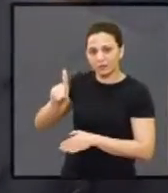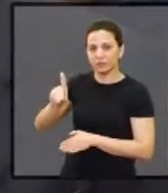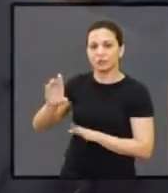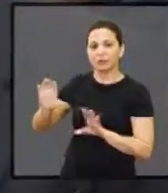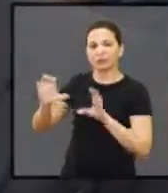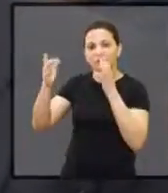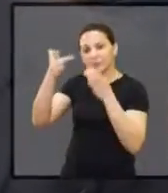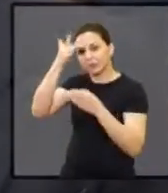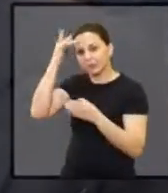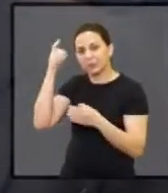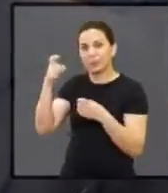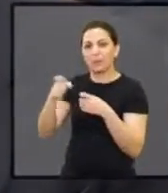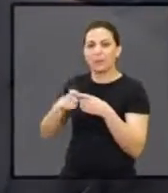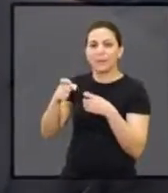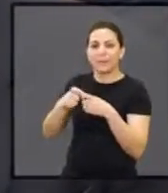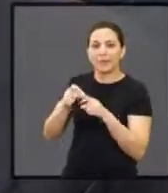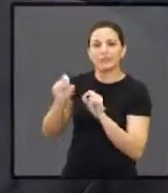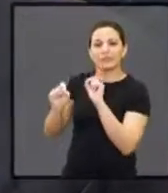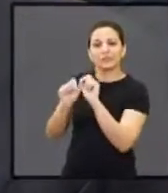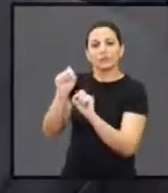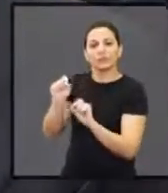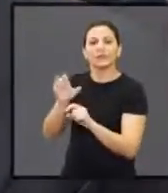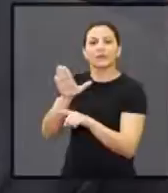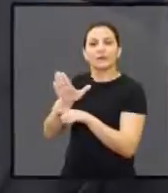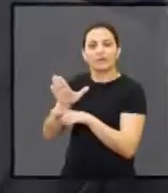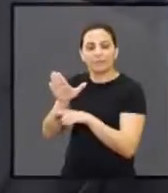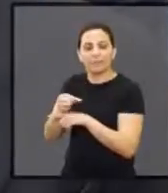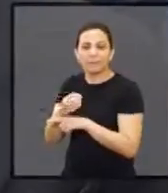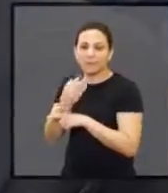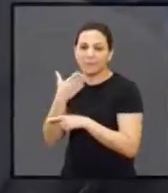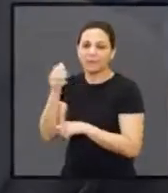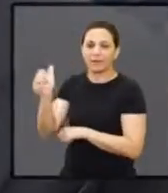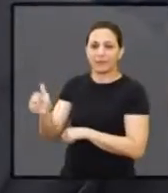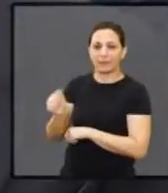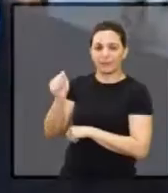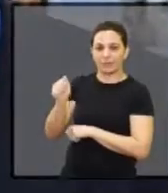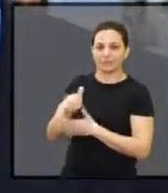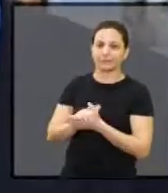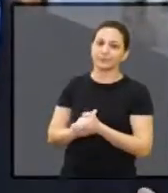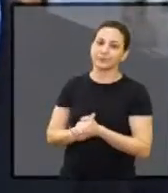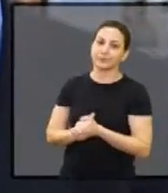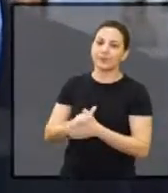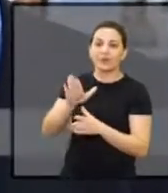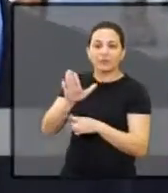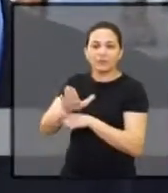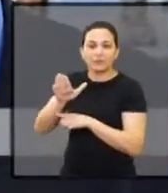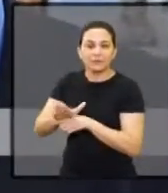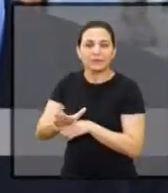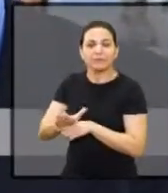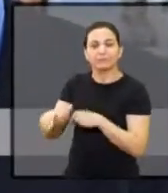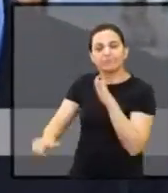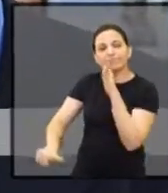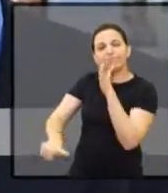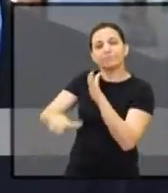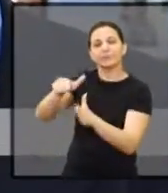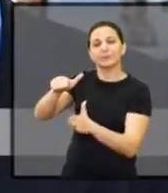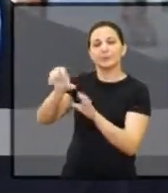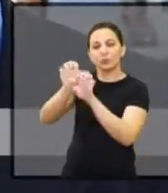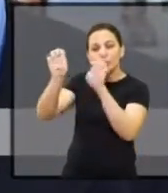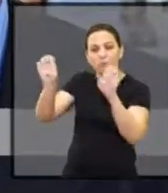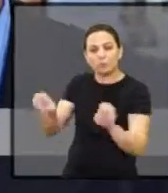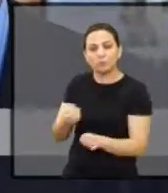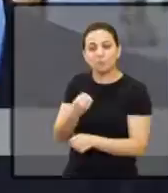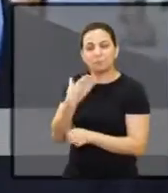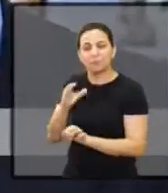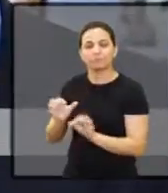querido Dudu Lawandi, um médico aqui que prestou tanto serviço para Araraquara. Um atendimento de primeiro mundo, uma estrutura de primeiro